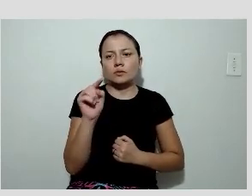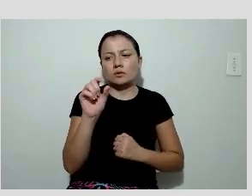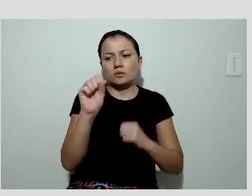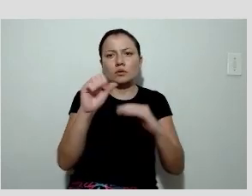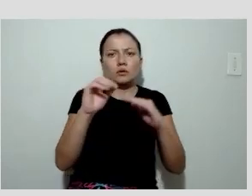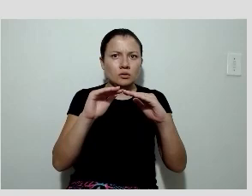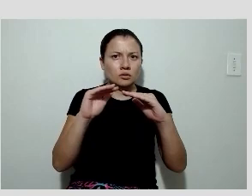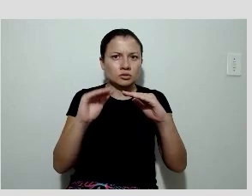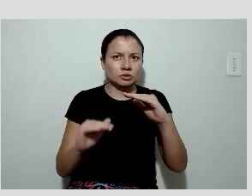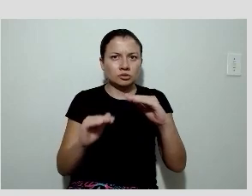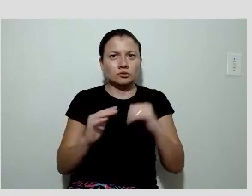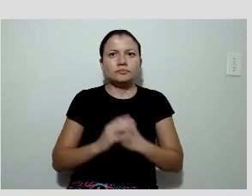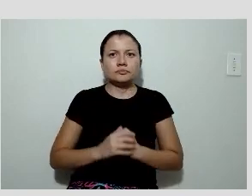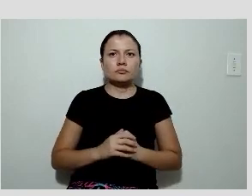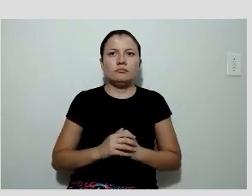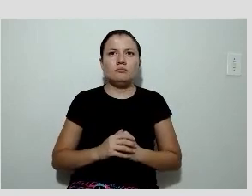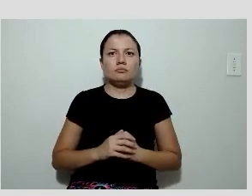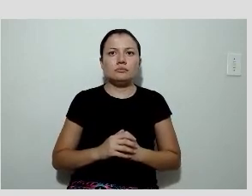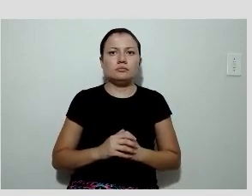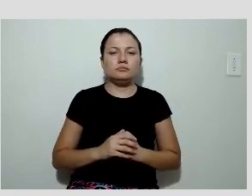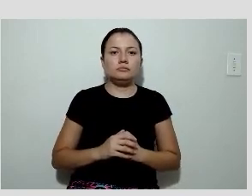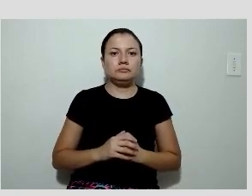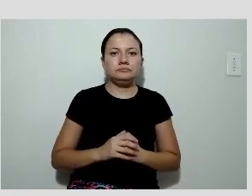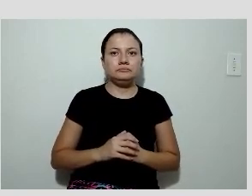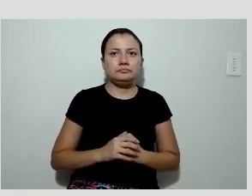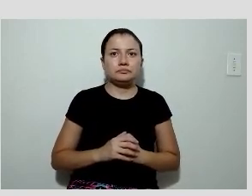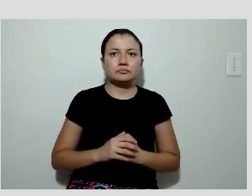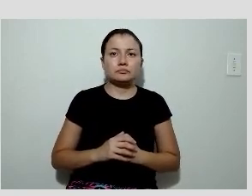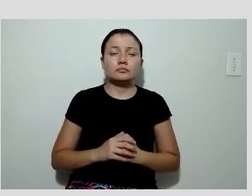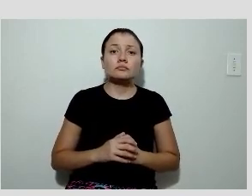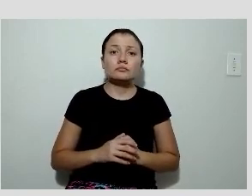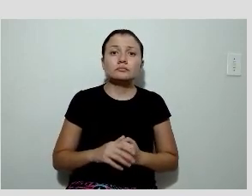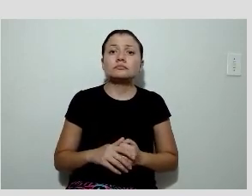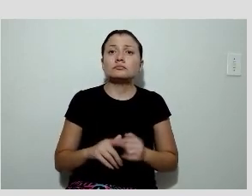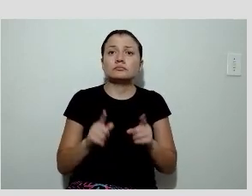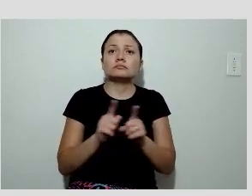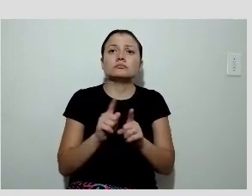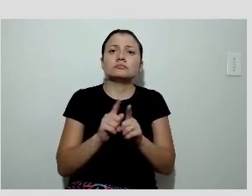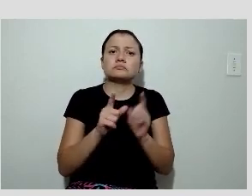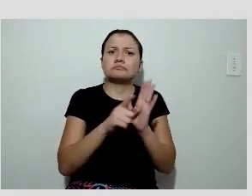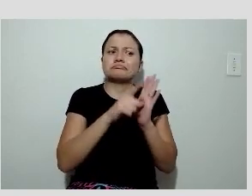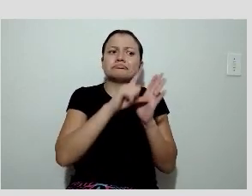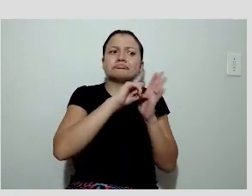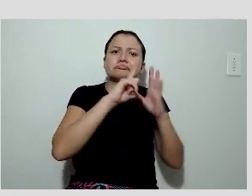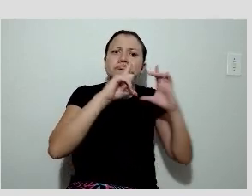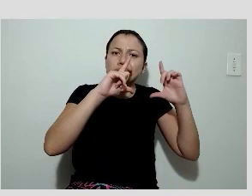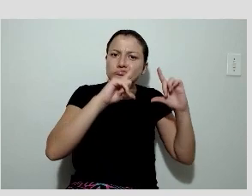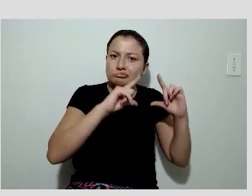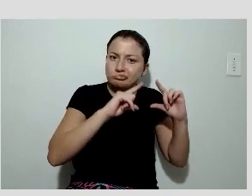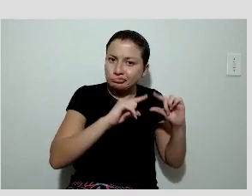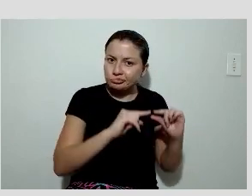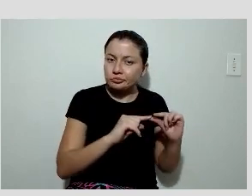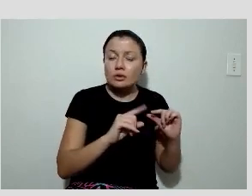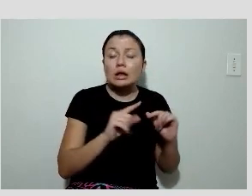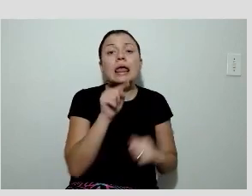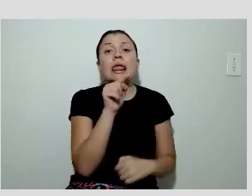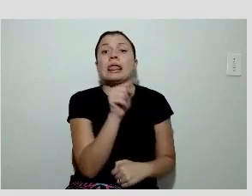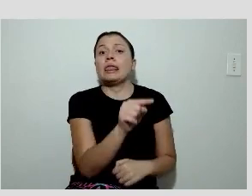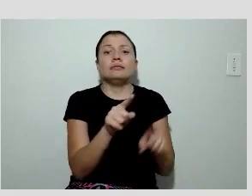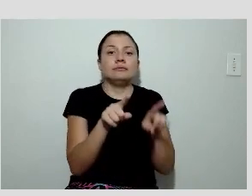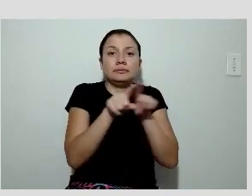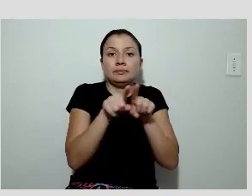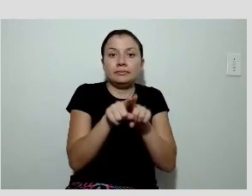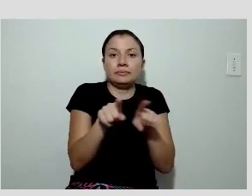A reserva de fluxo do território da descendente anterior era reduzida e ele tinha também o